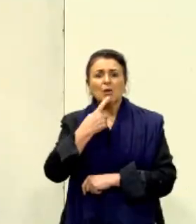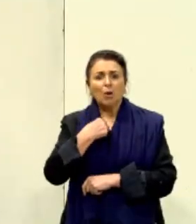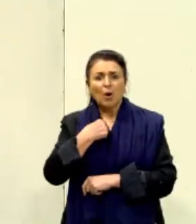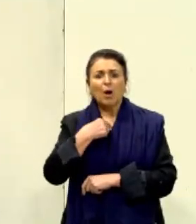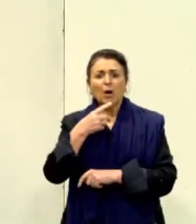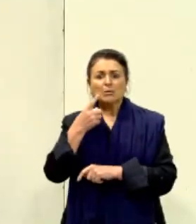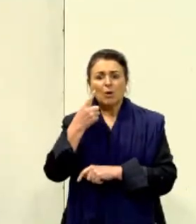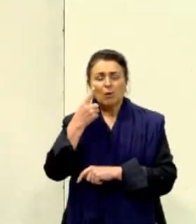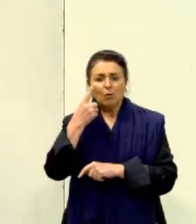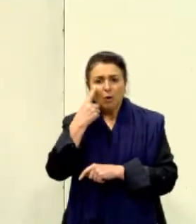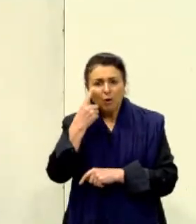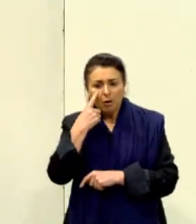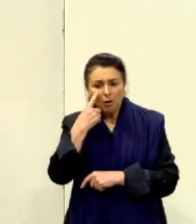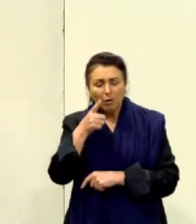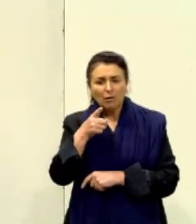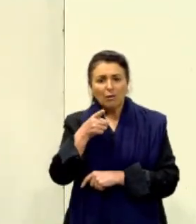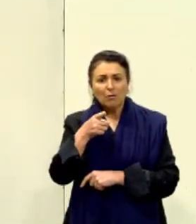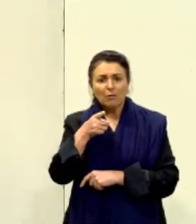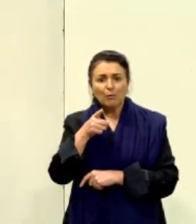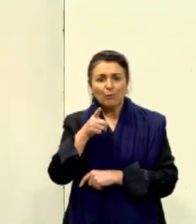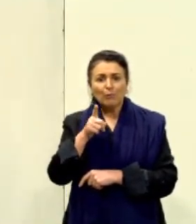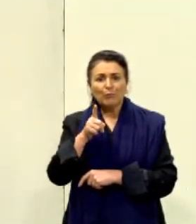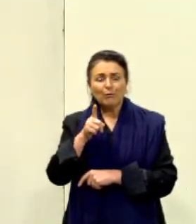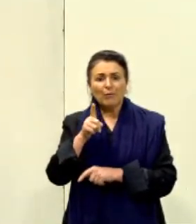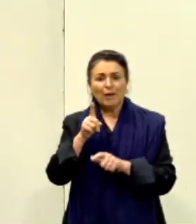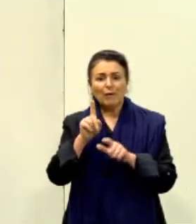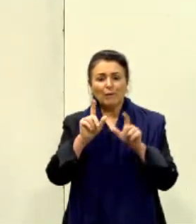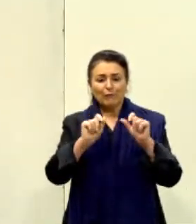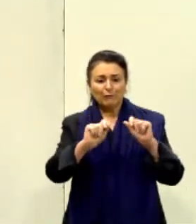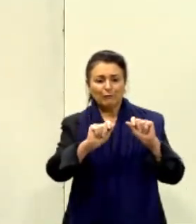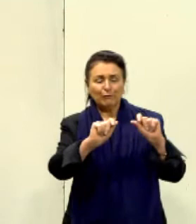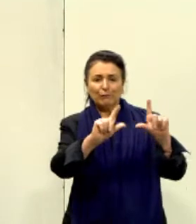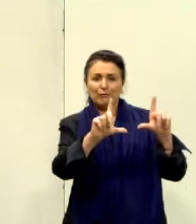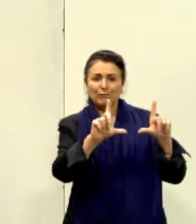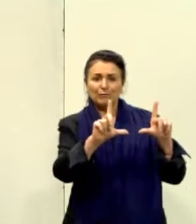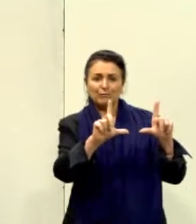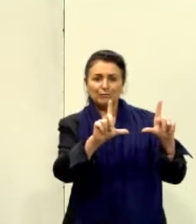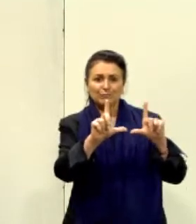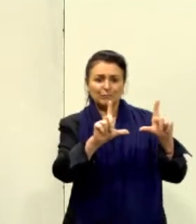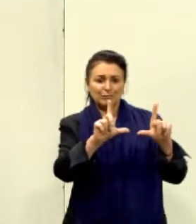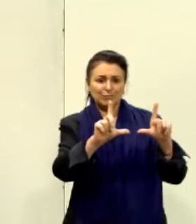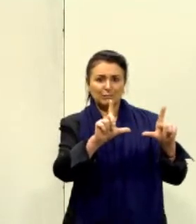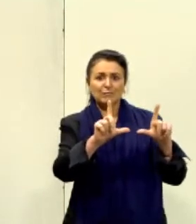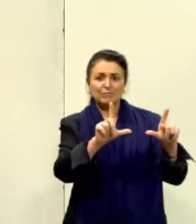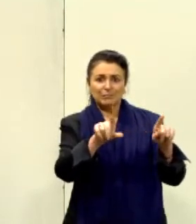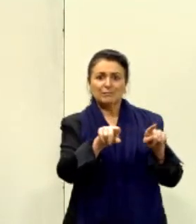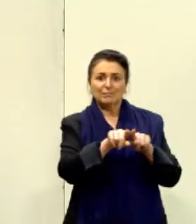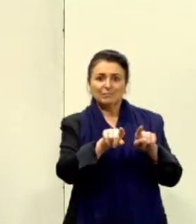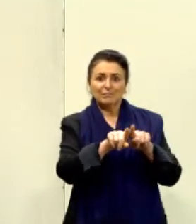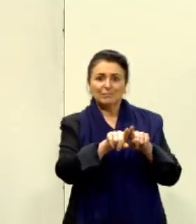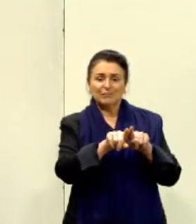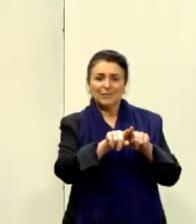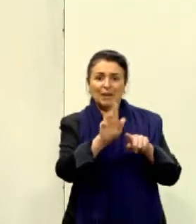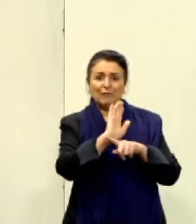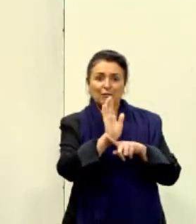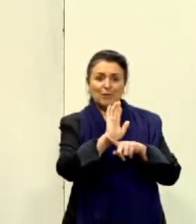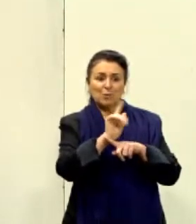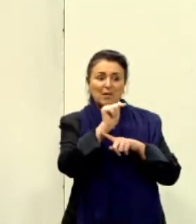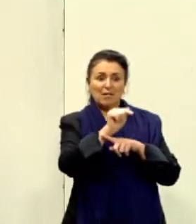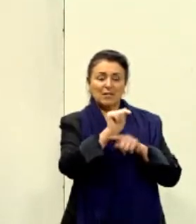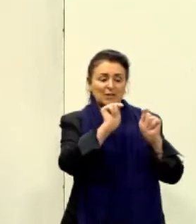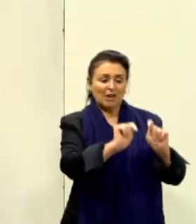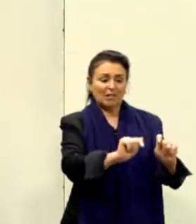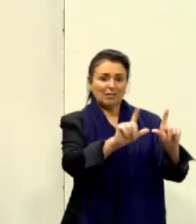filmes na TV, tá? filmes na TV.